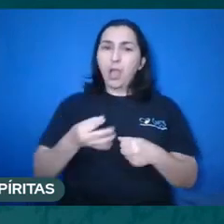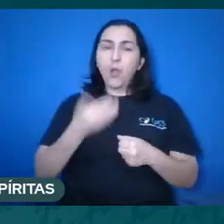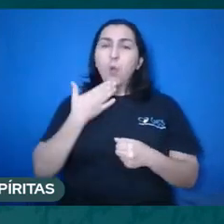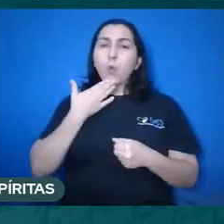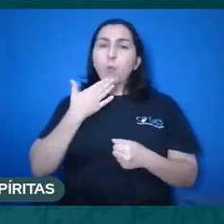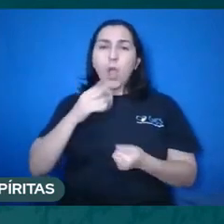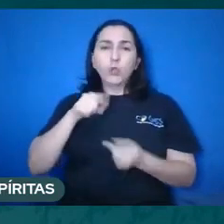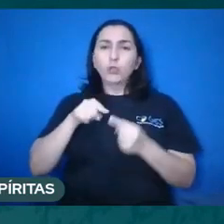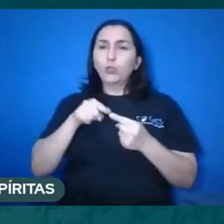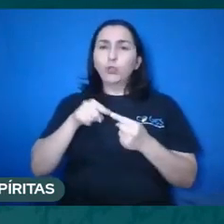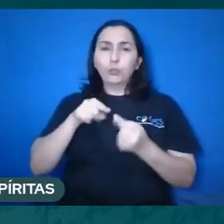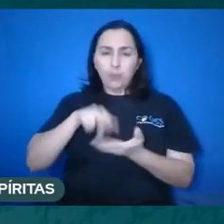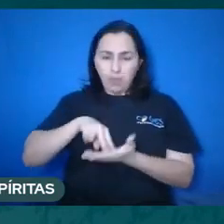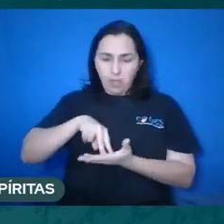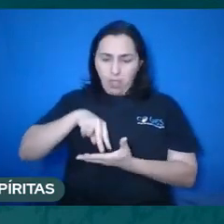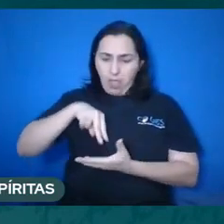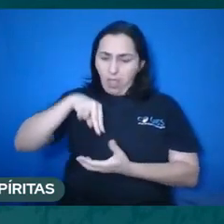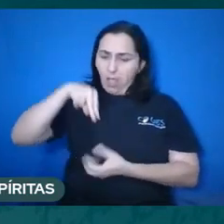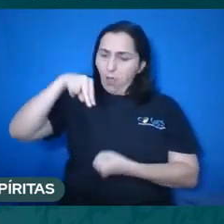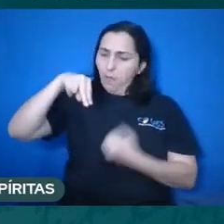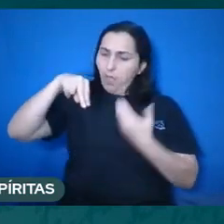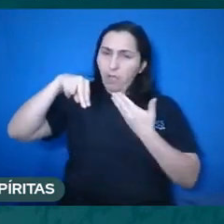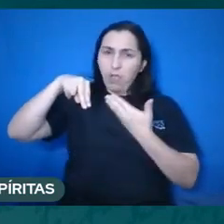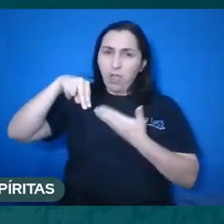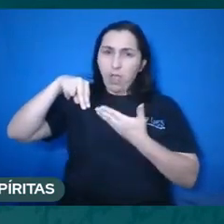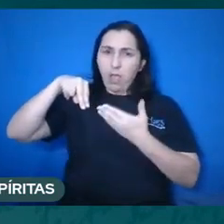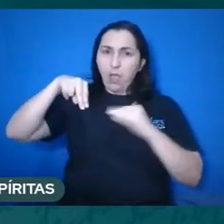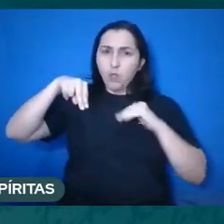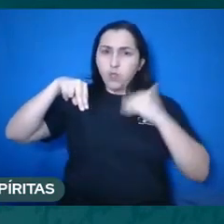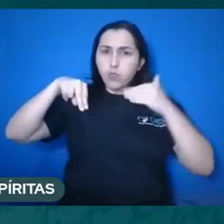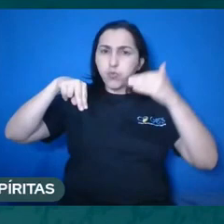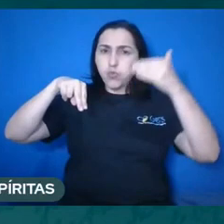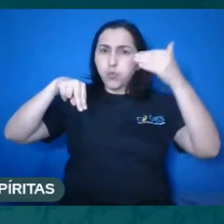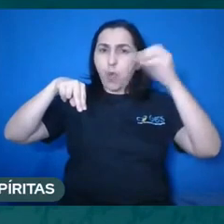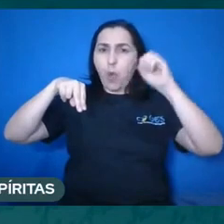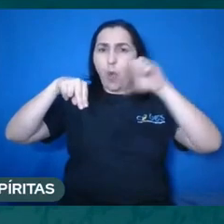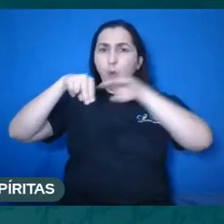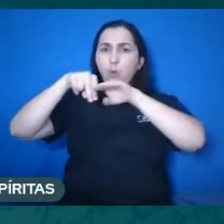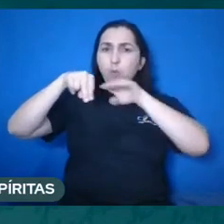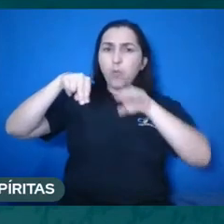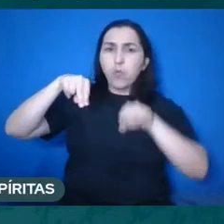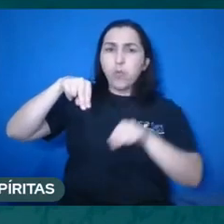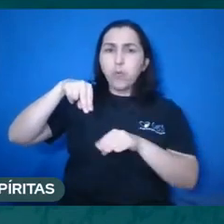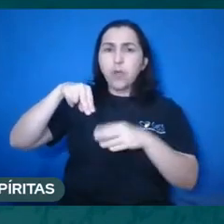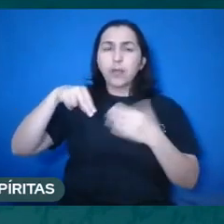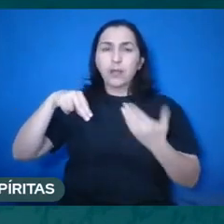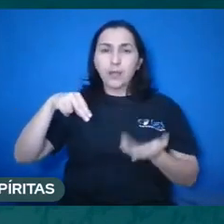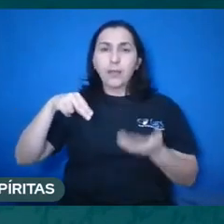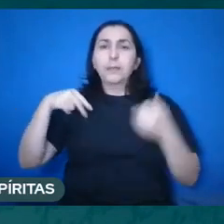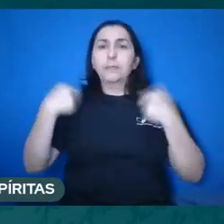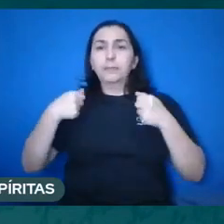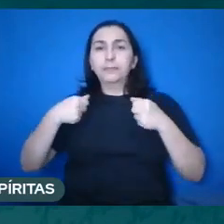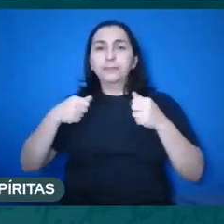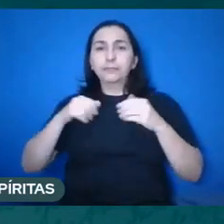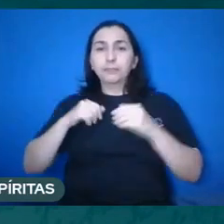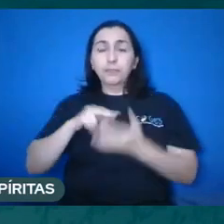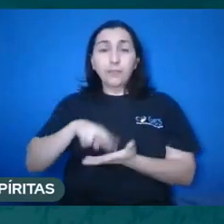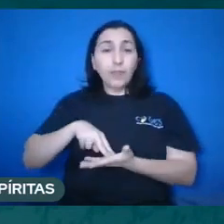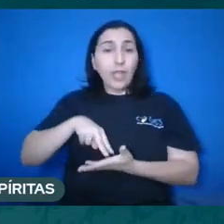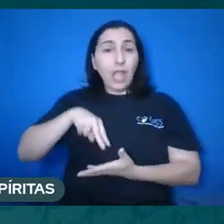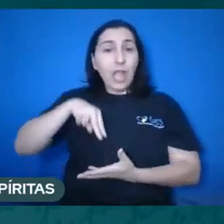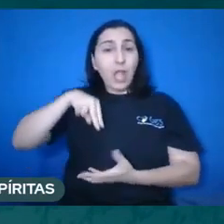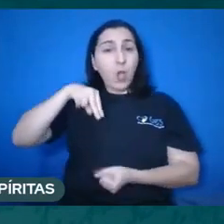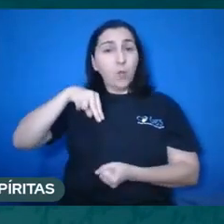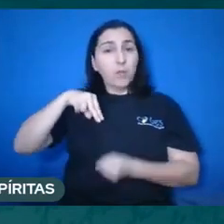verdadeiramente material. Que se alimente, como Deus, de ciência e pensamentos. Da alma mais ou menos